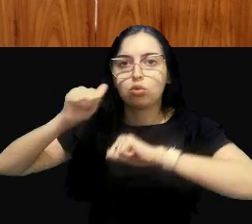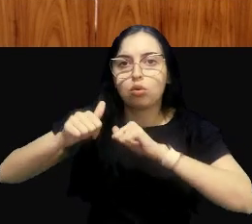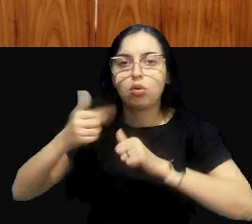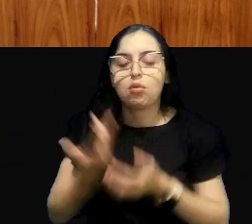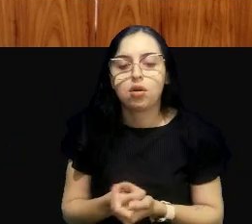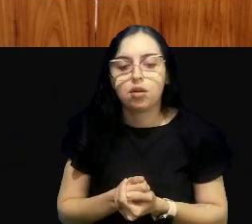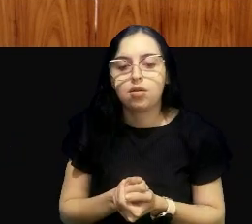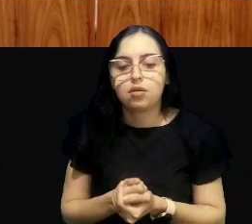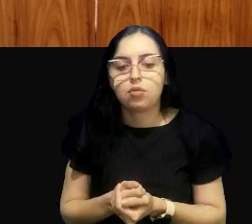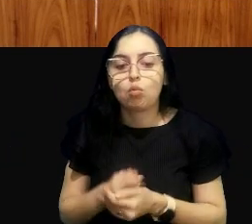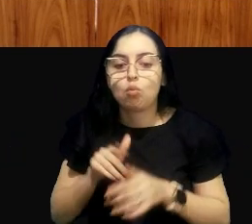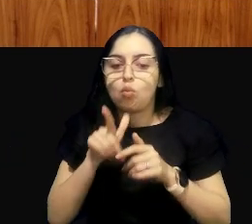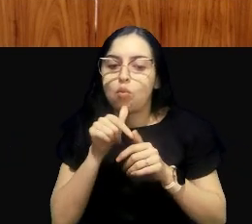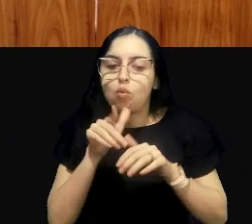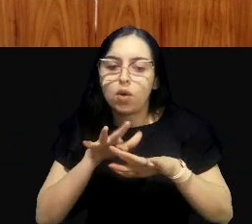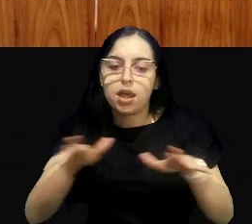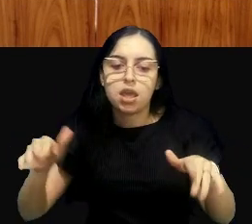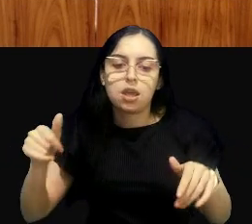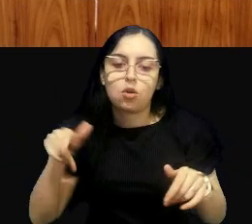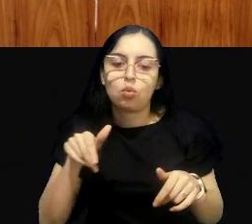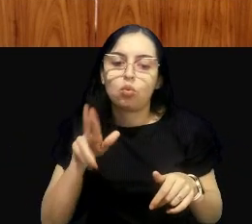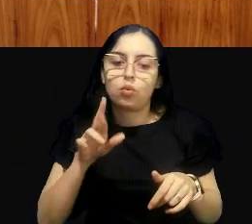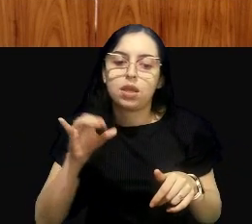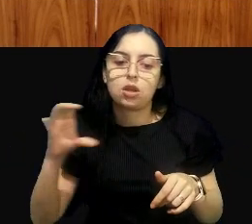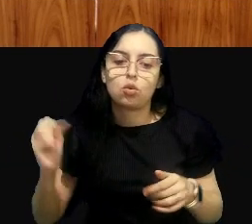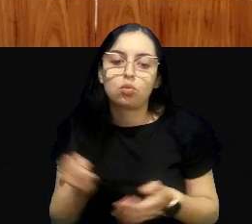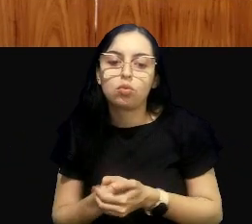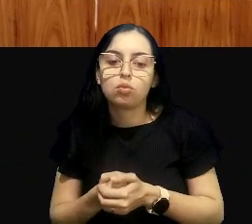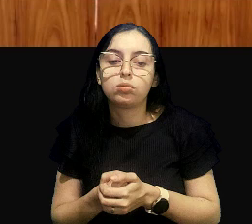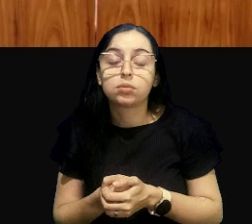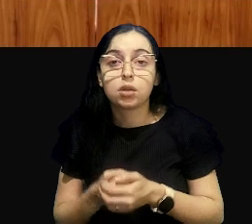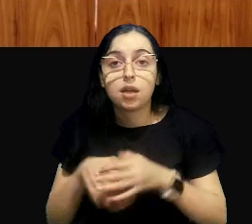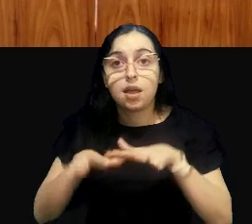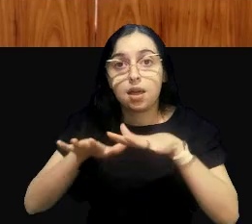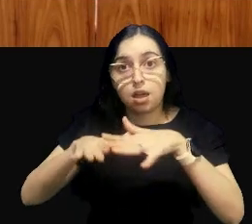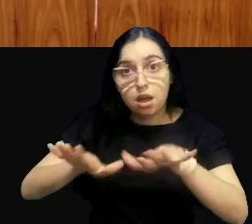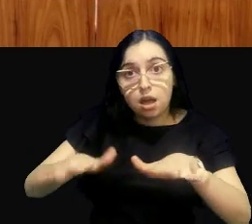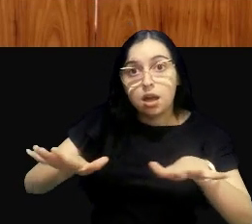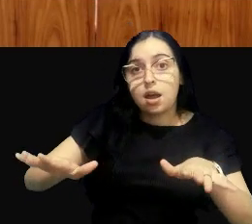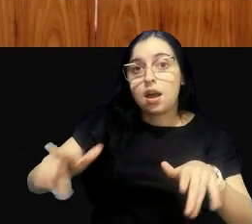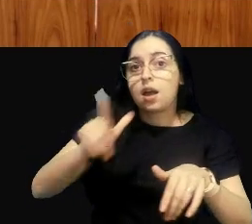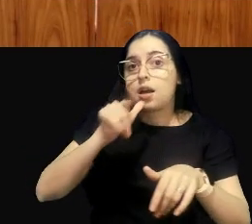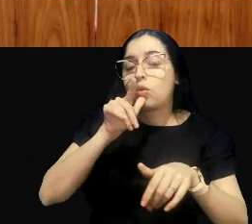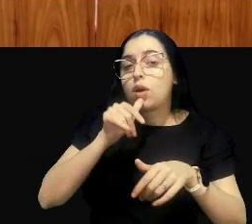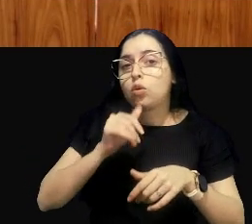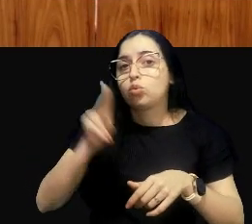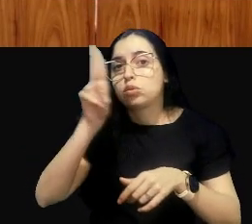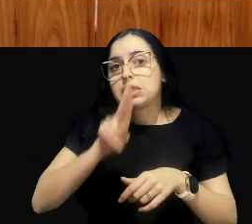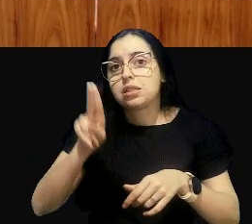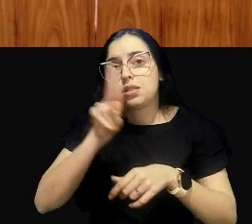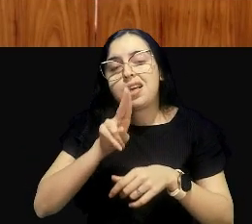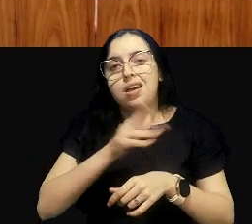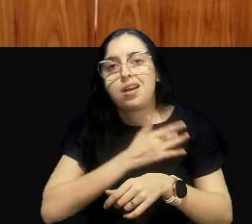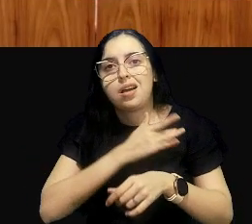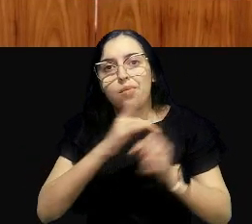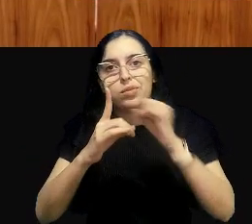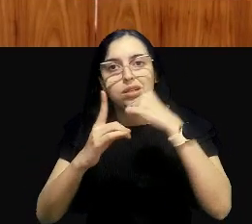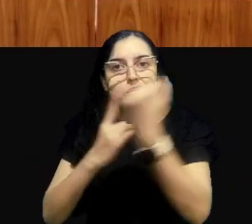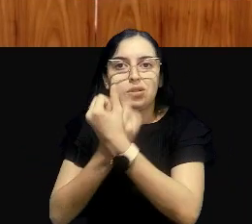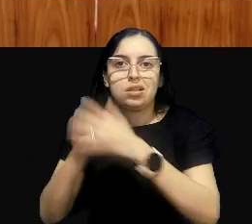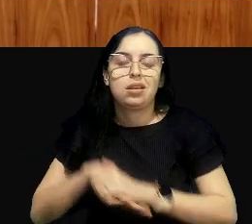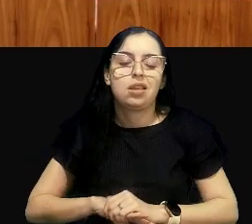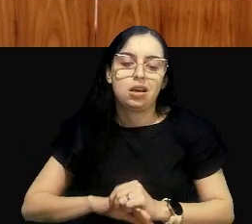passou a ser um rio, com possibilidade, de uso, para abastecimento público, porque o classe 3, prevê o uso, para abastecimento público,